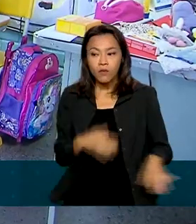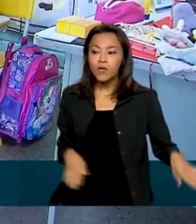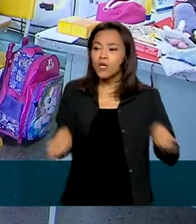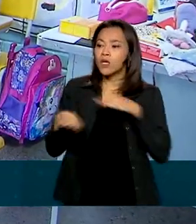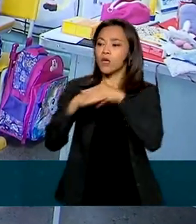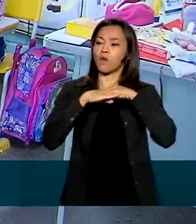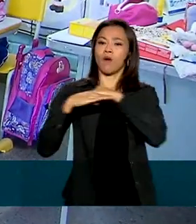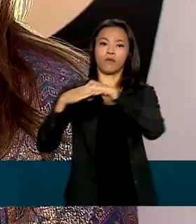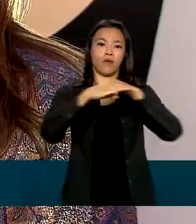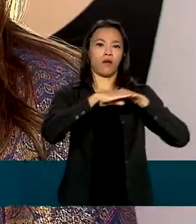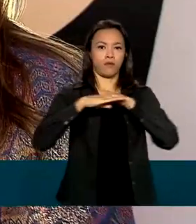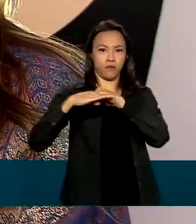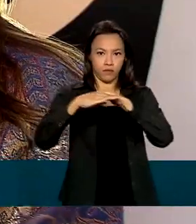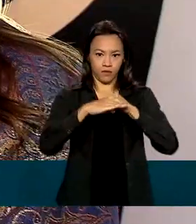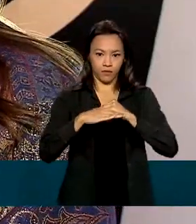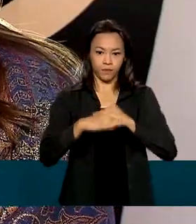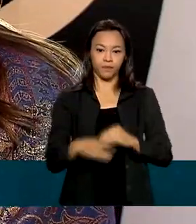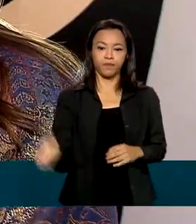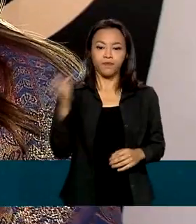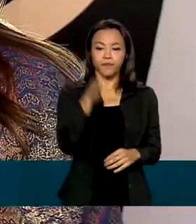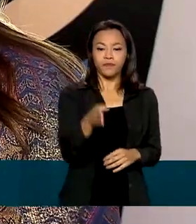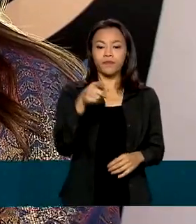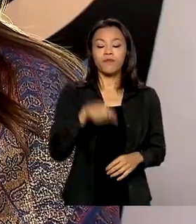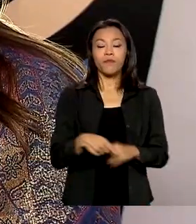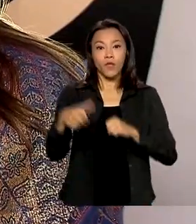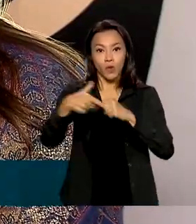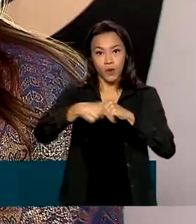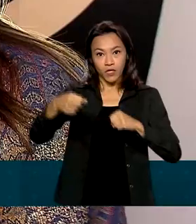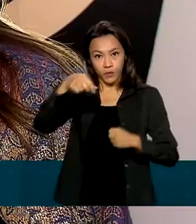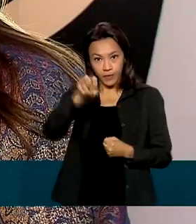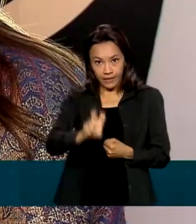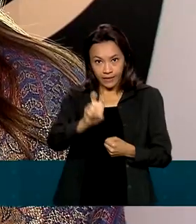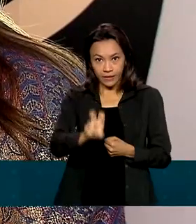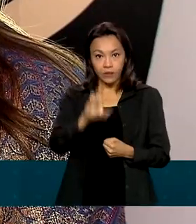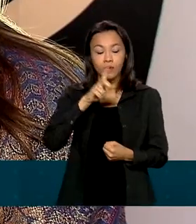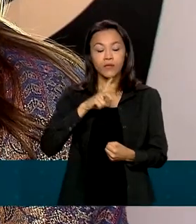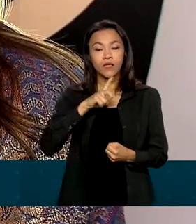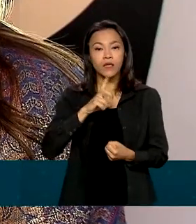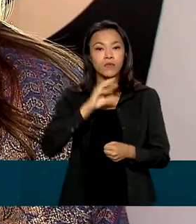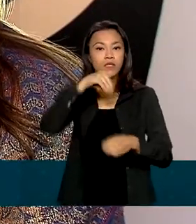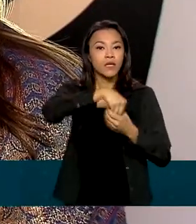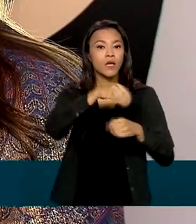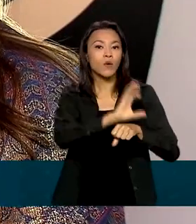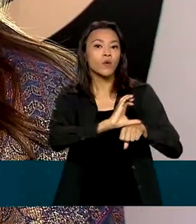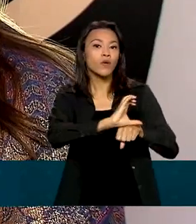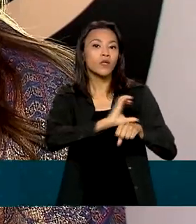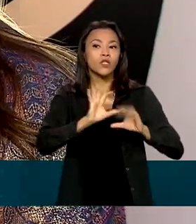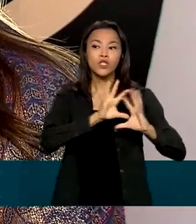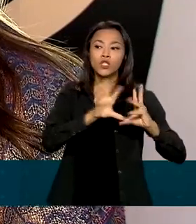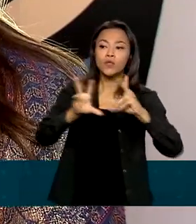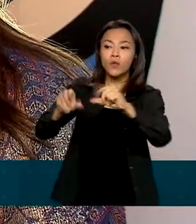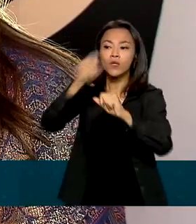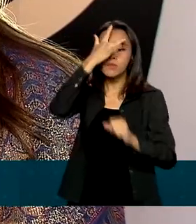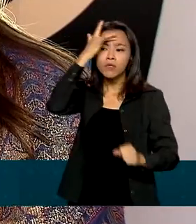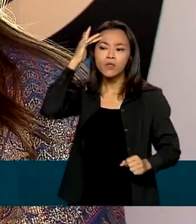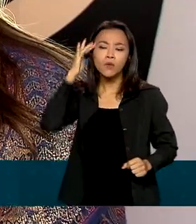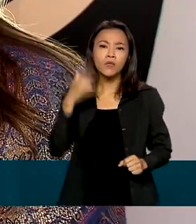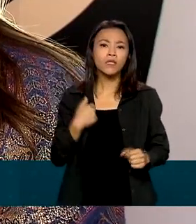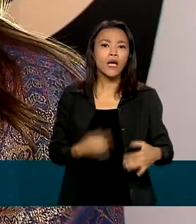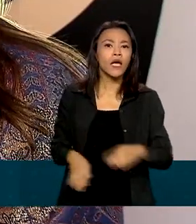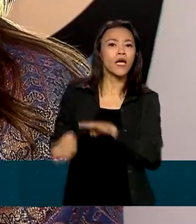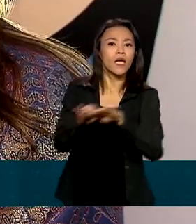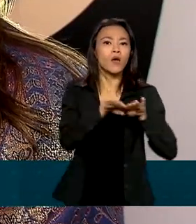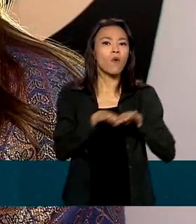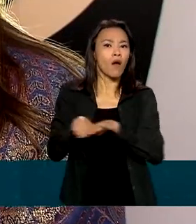junto às crianças. No artigo 5º, nós temos ali uma premissa de que todas as pessoas são iguais perante a lei.